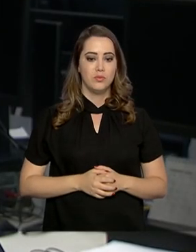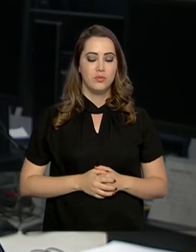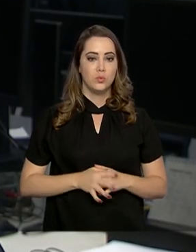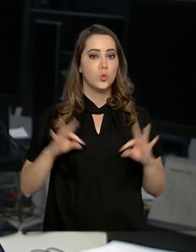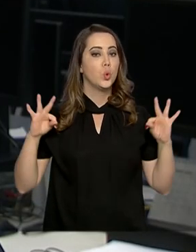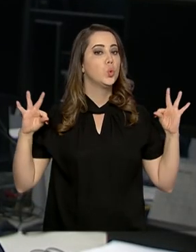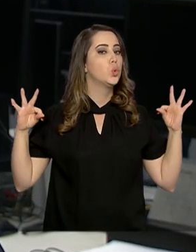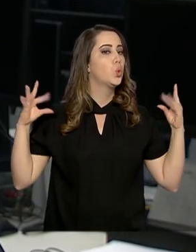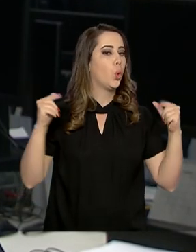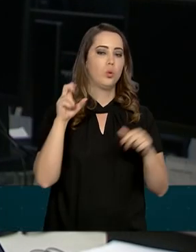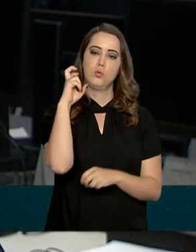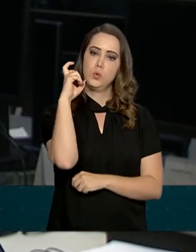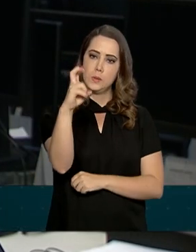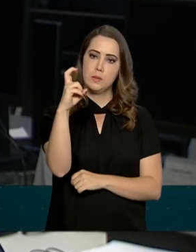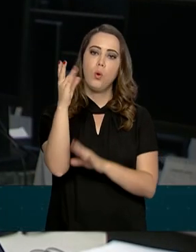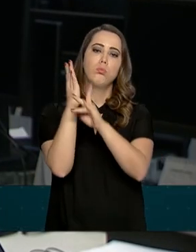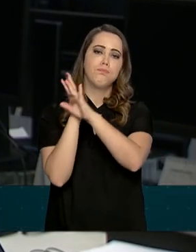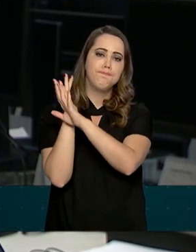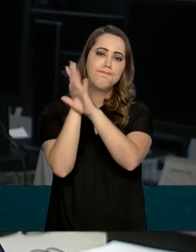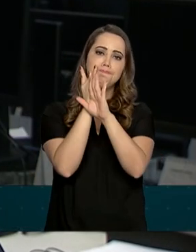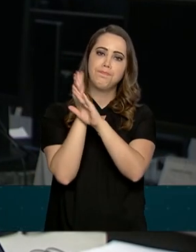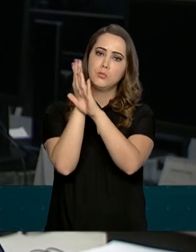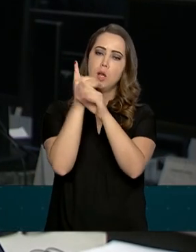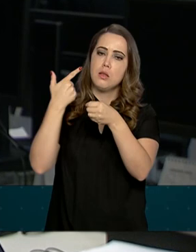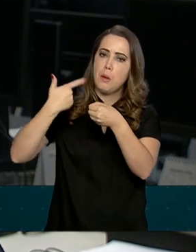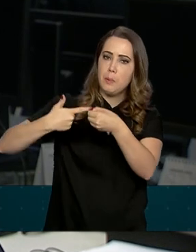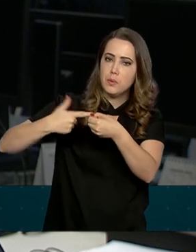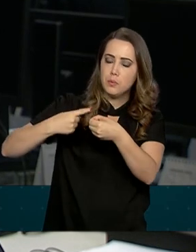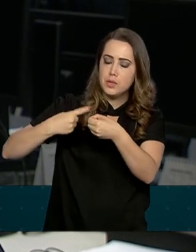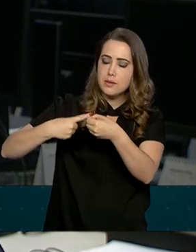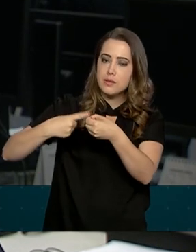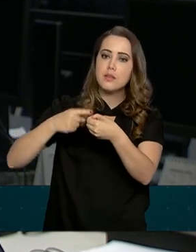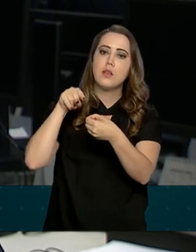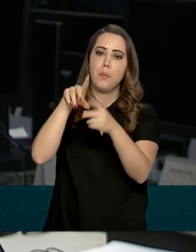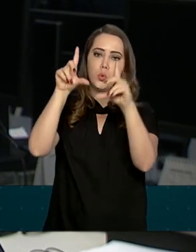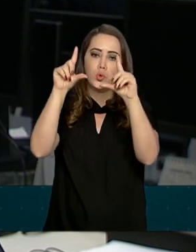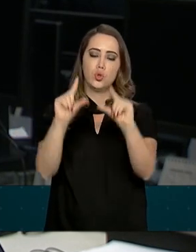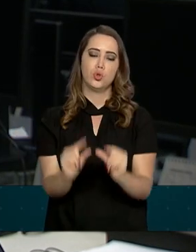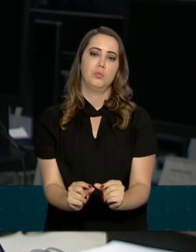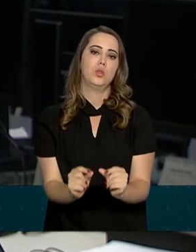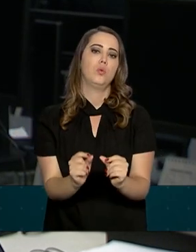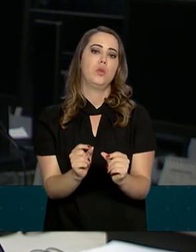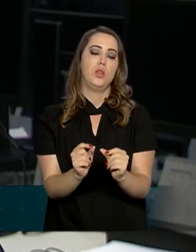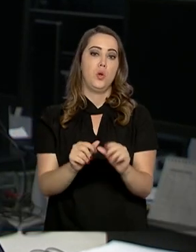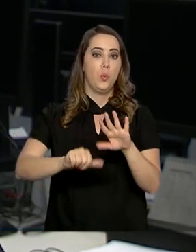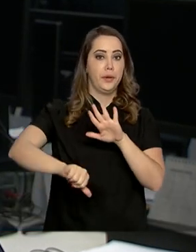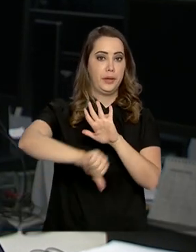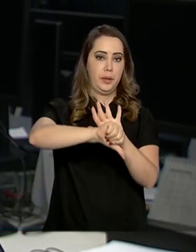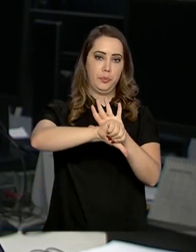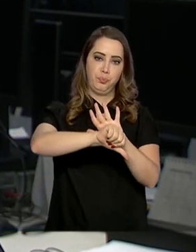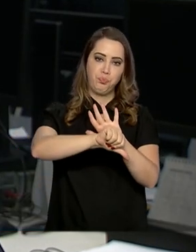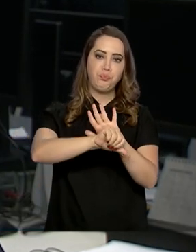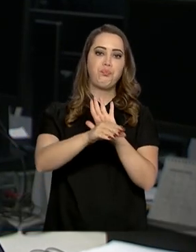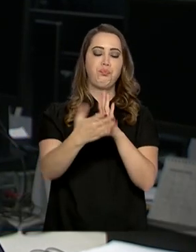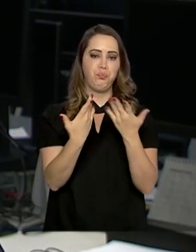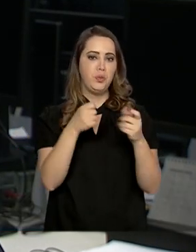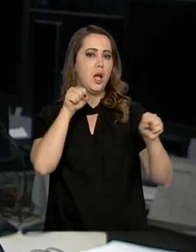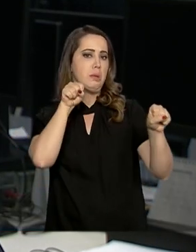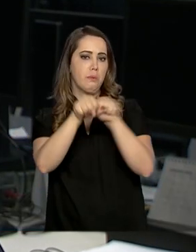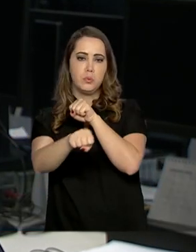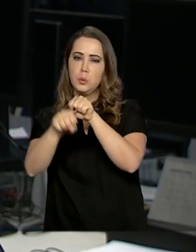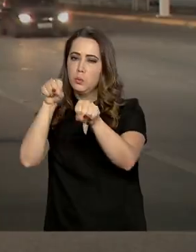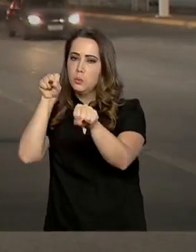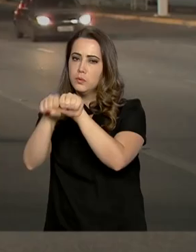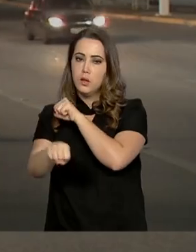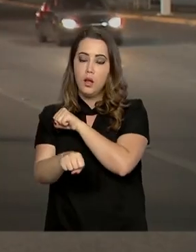Todos os cinco municípios que fazem parte do projeto piloto tiveram reduções na criminalidade. Em relação aos homicídios,